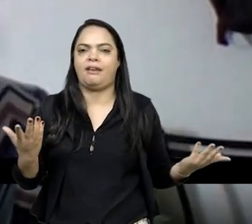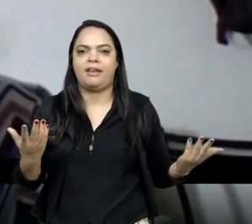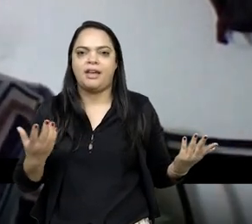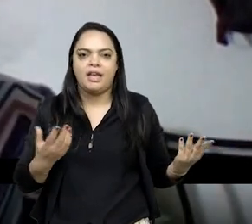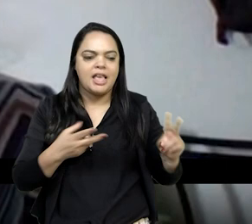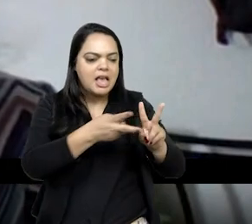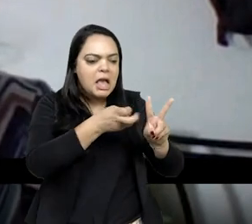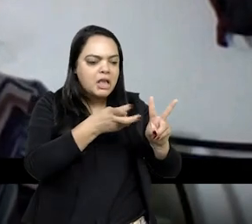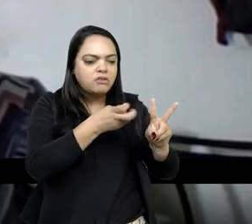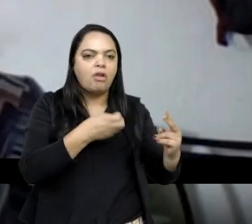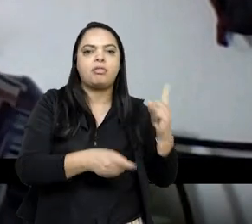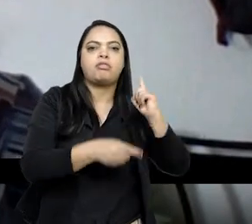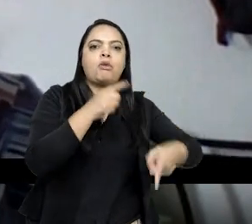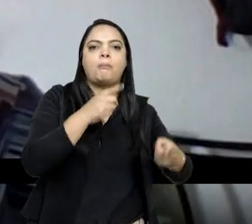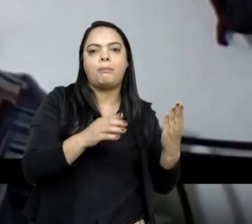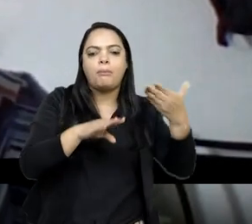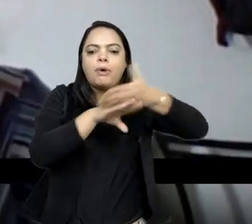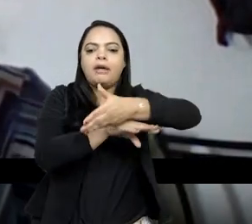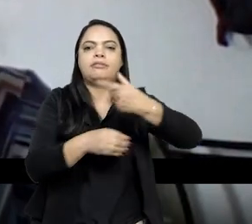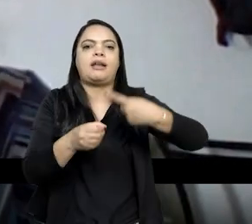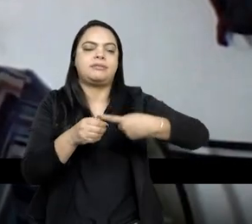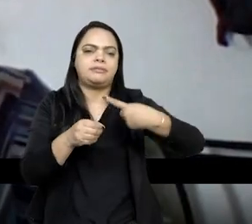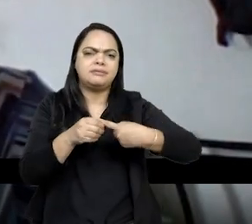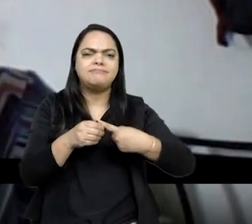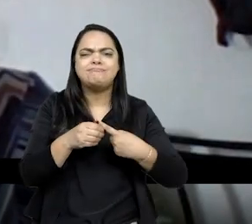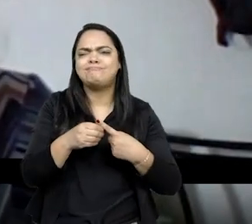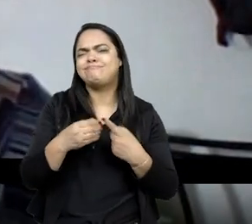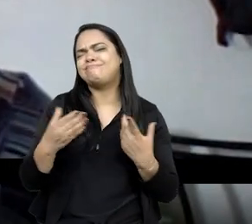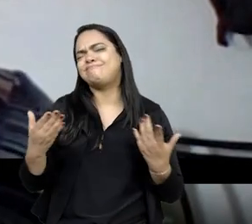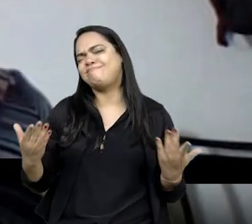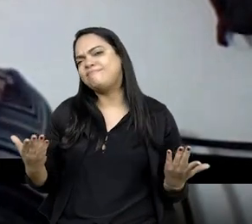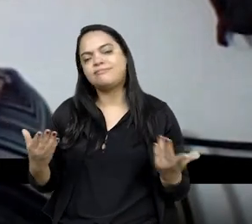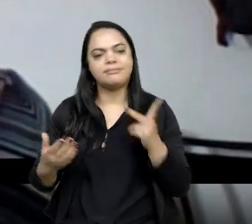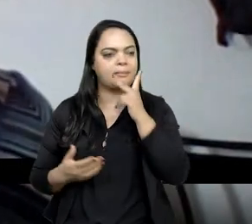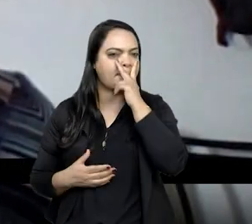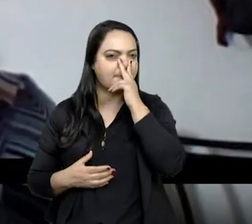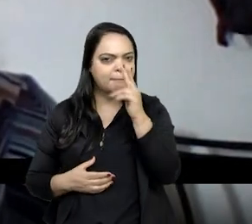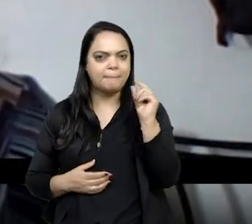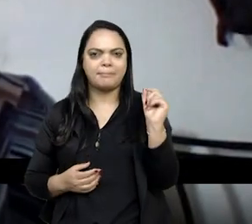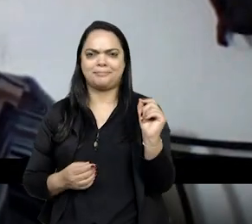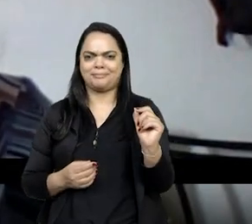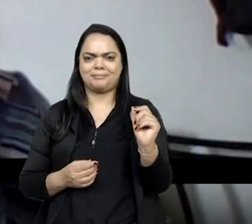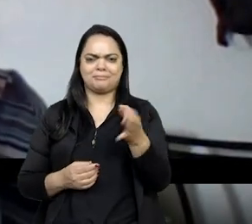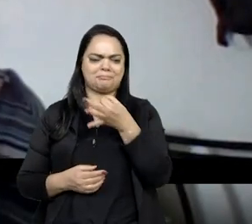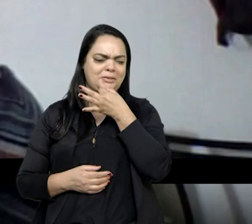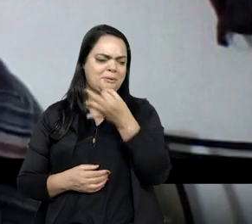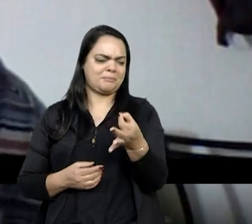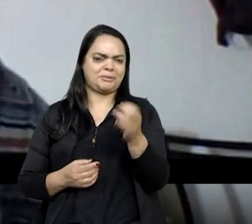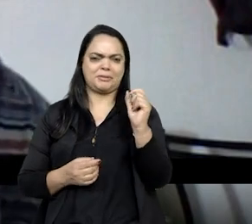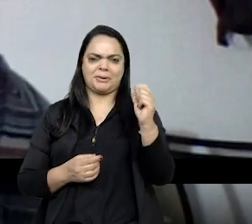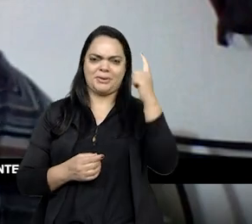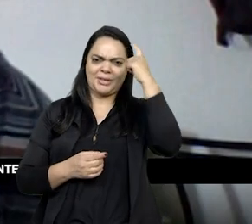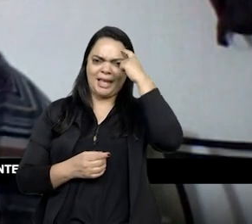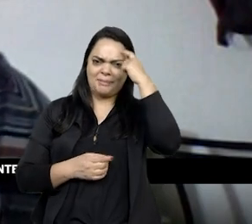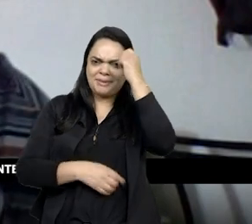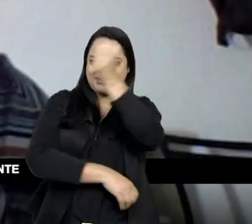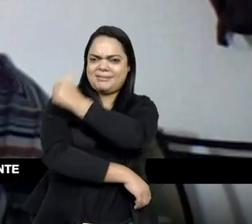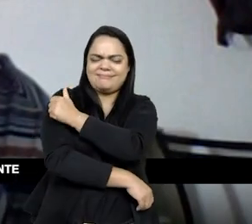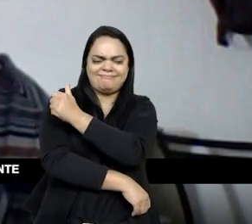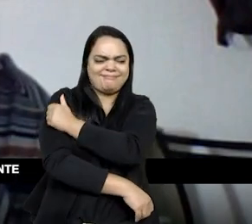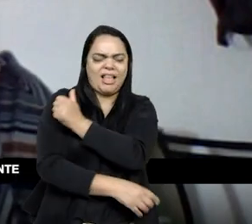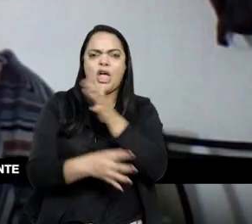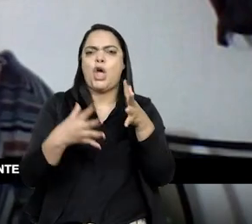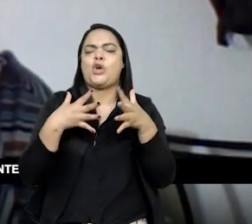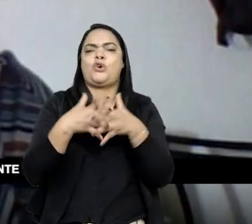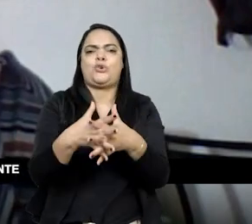urbano, é, há uma, uma oposição muito grande, né, na cabeça dos nossos estudantes em relação a